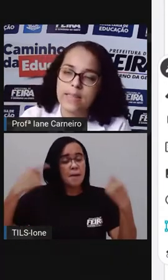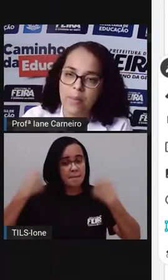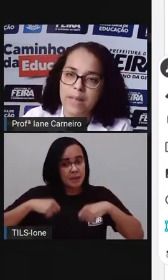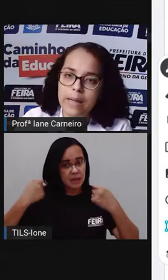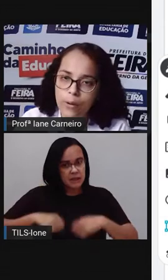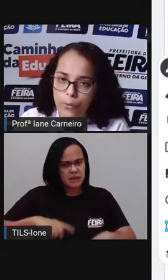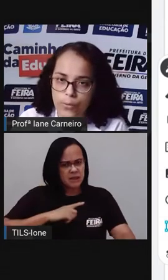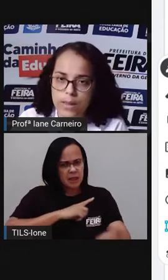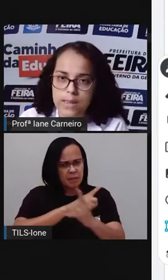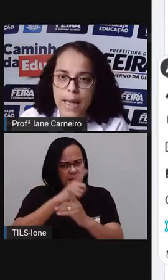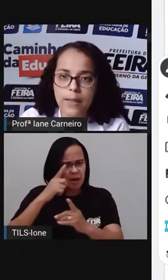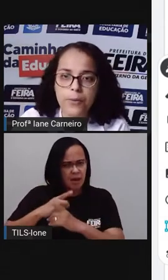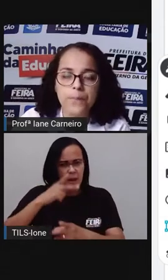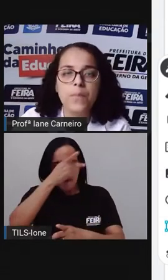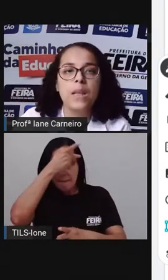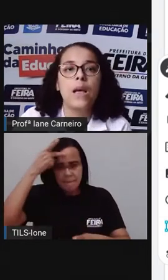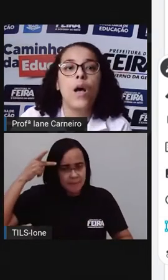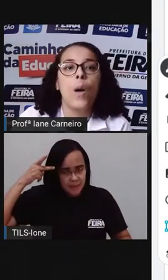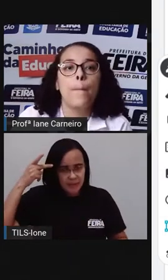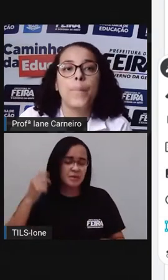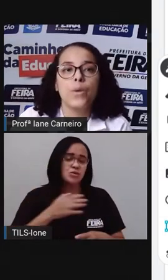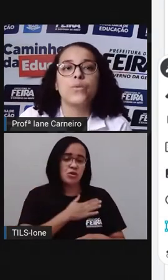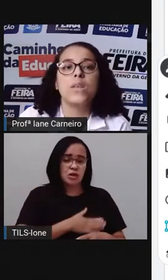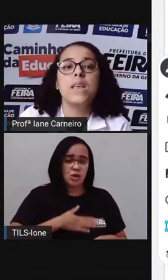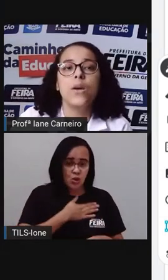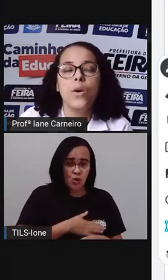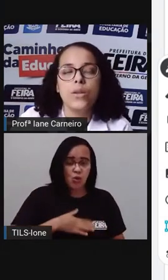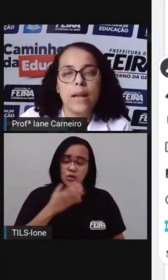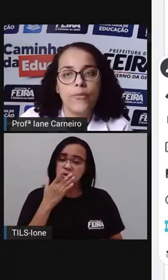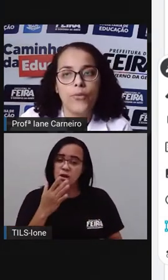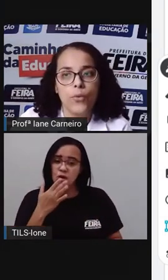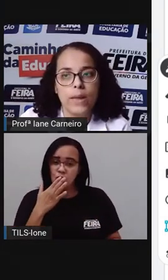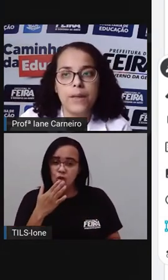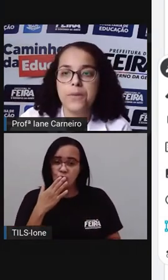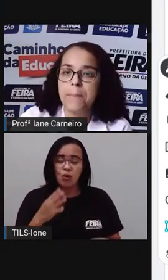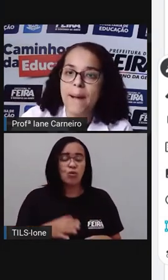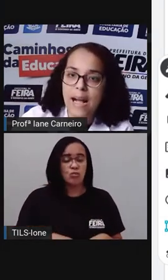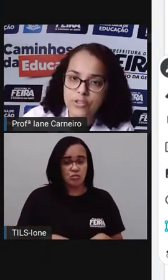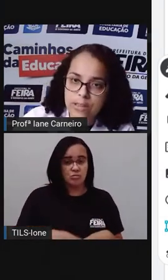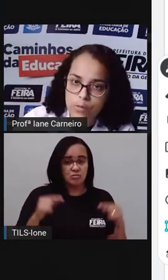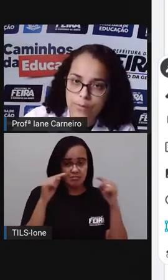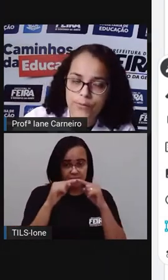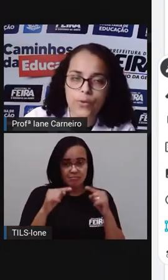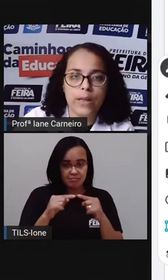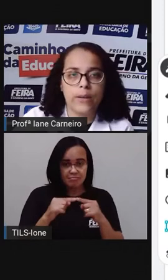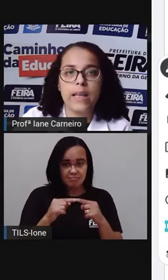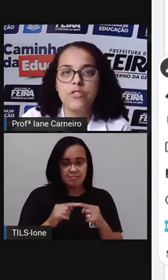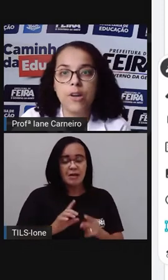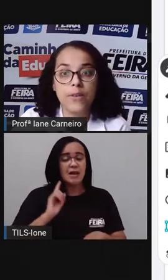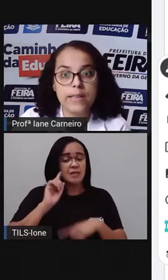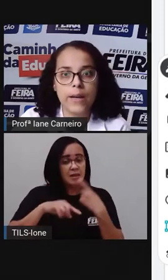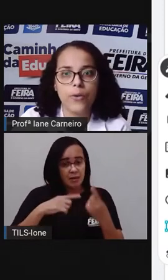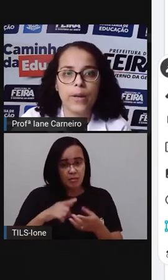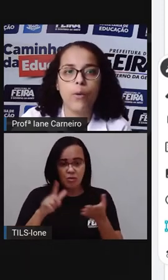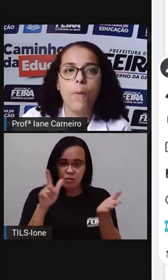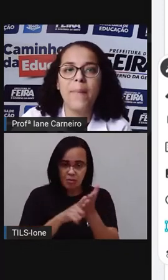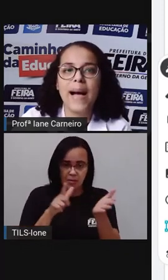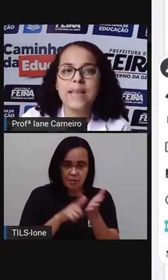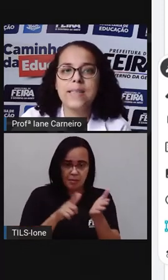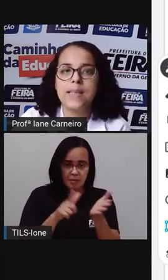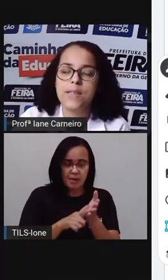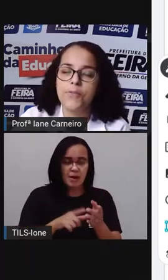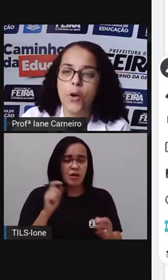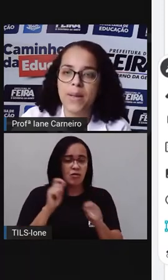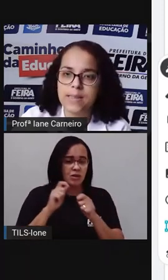determinada cor. Tá certo? Pronto. Em outra folha, em outra parte da sua folha, o a gente vai fazer agora? Com